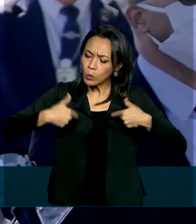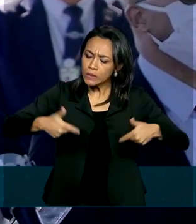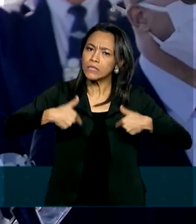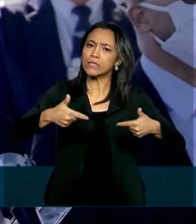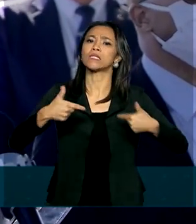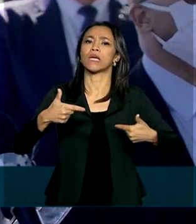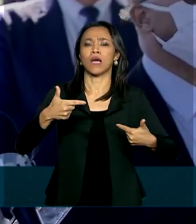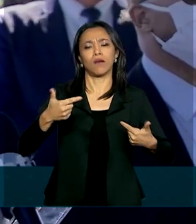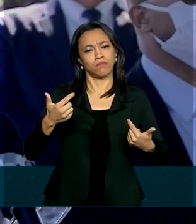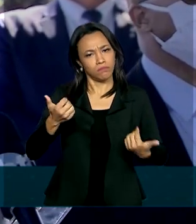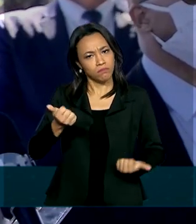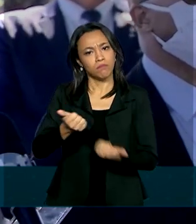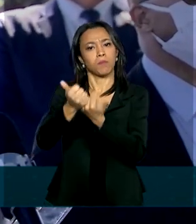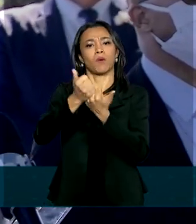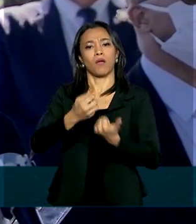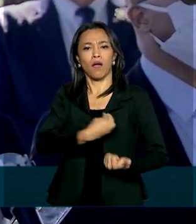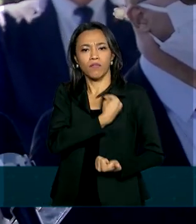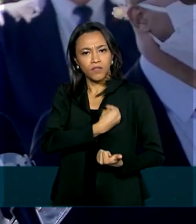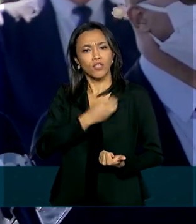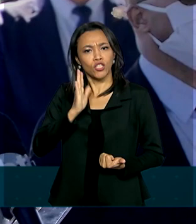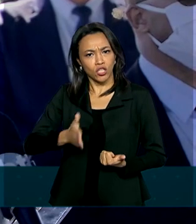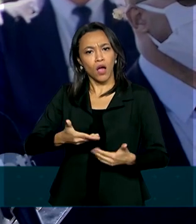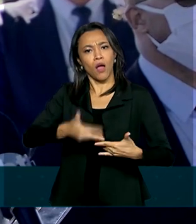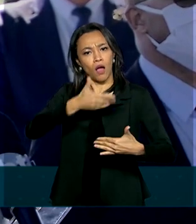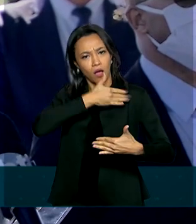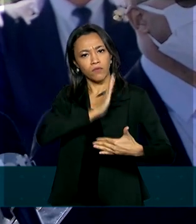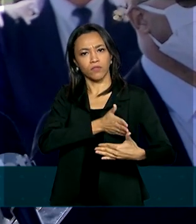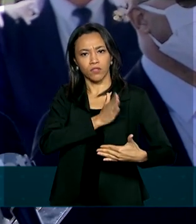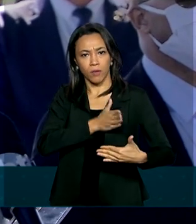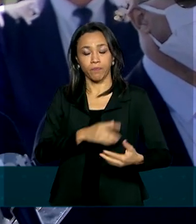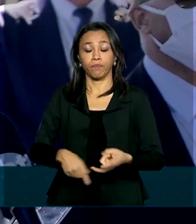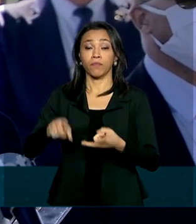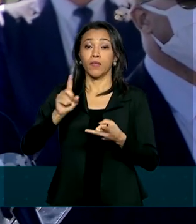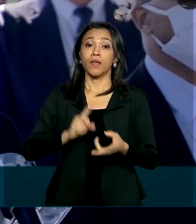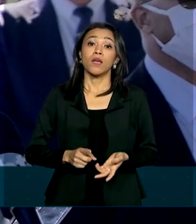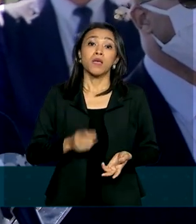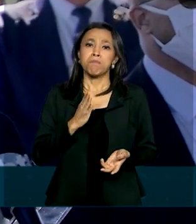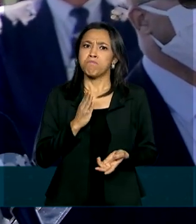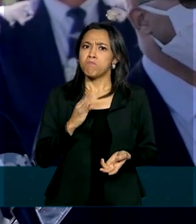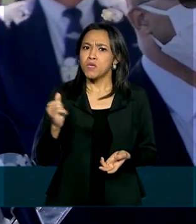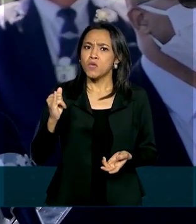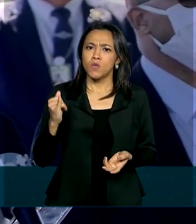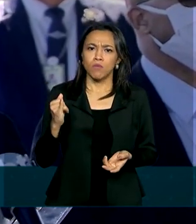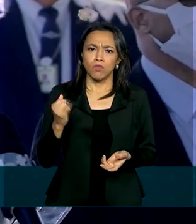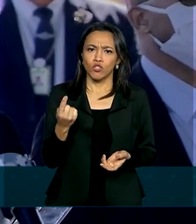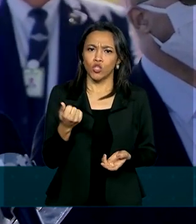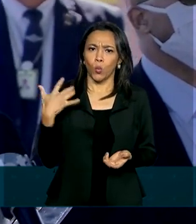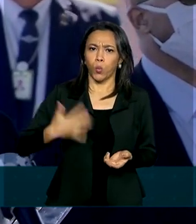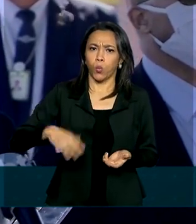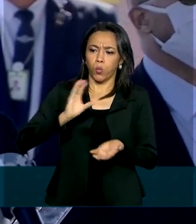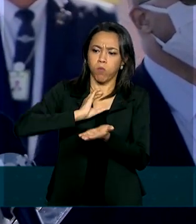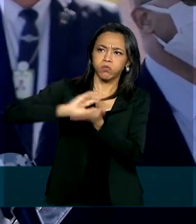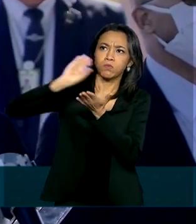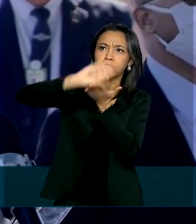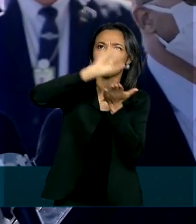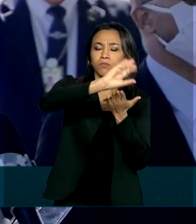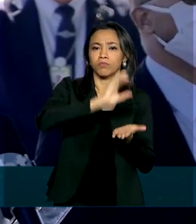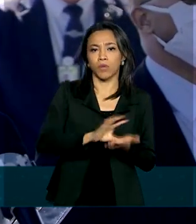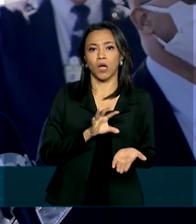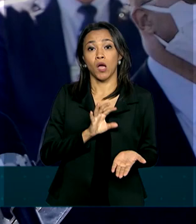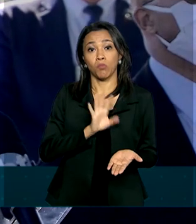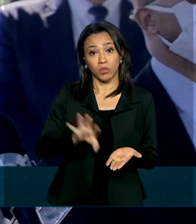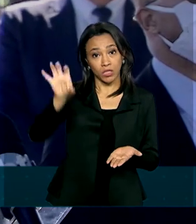possível. Como fizemos, bilhões de reais mandamos para estados e municípios.